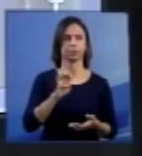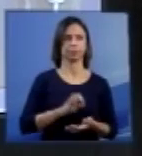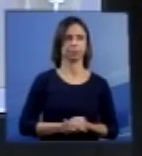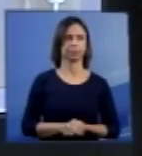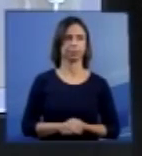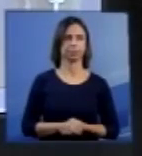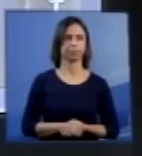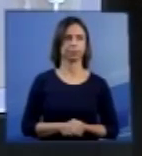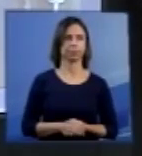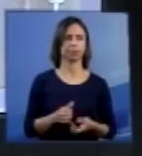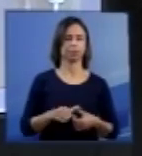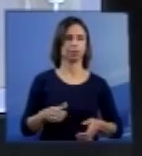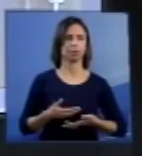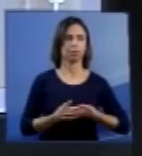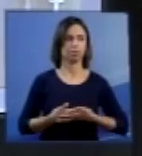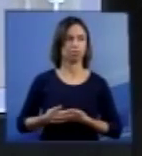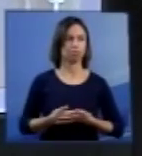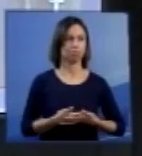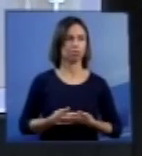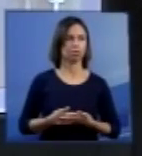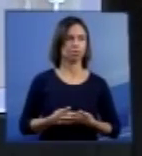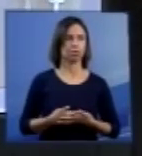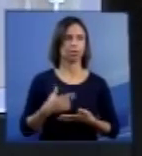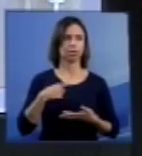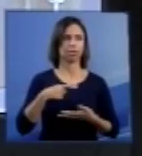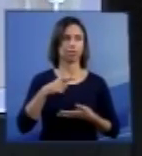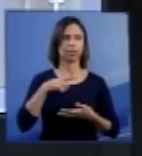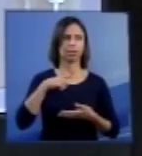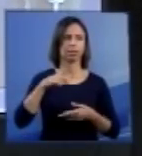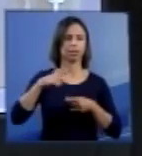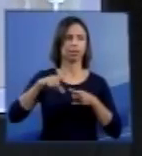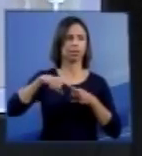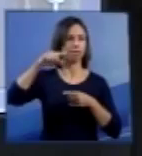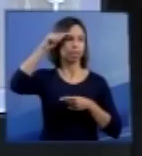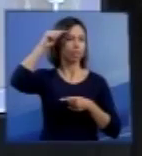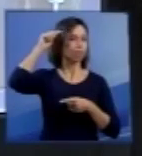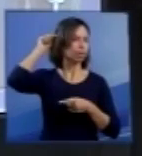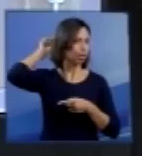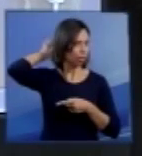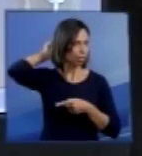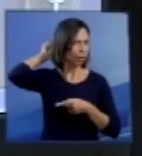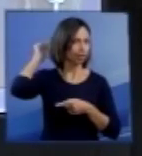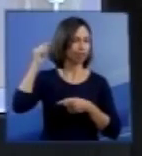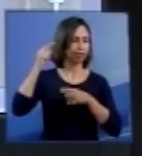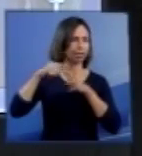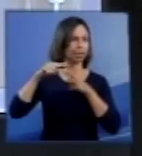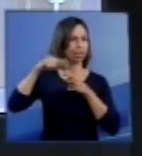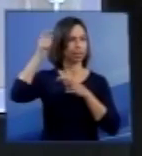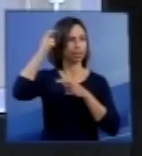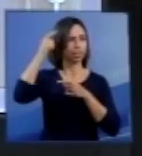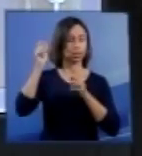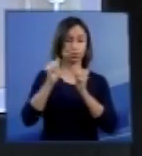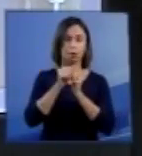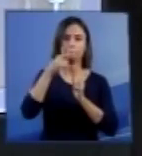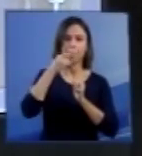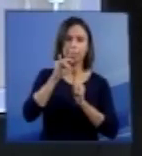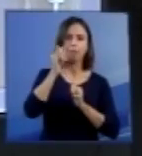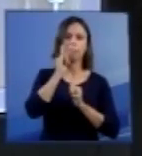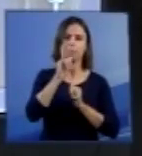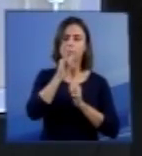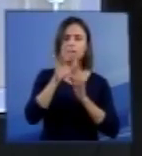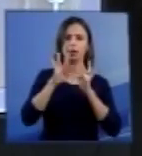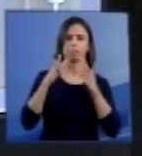portadora de anencefalia, com seus pais. Os seus pais e a sua mãe